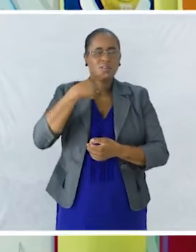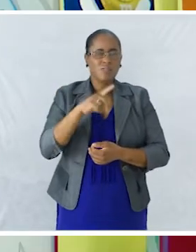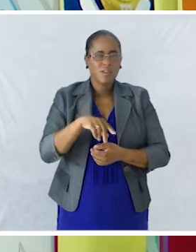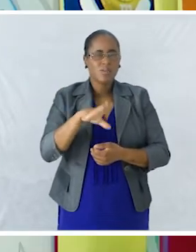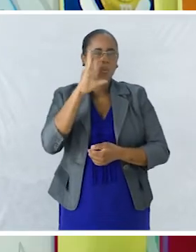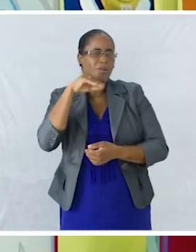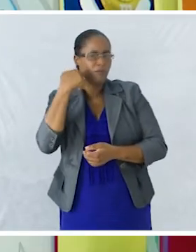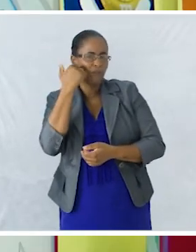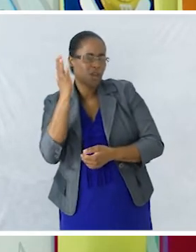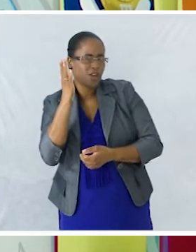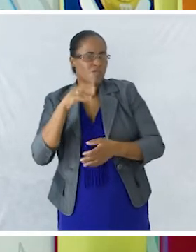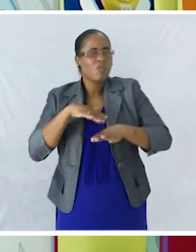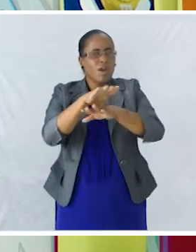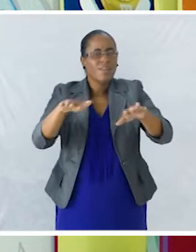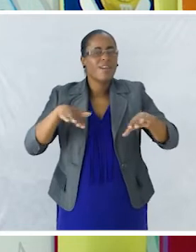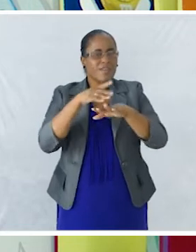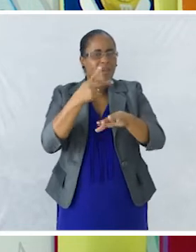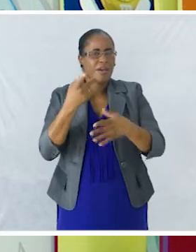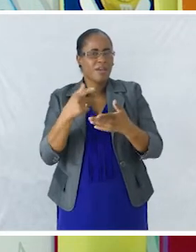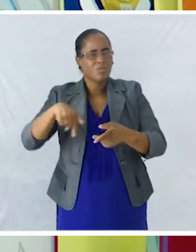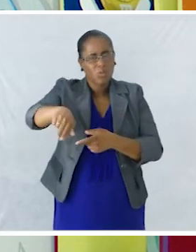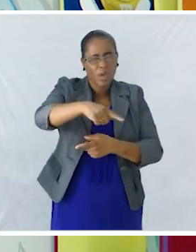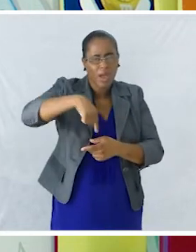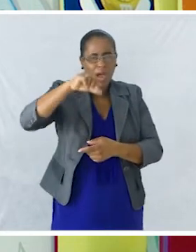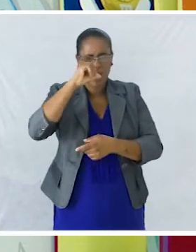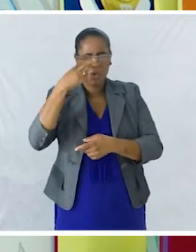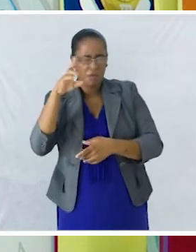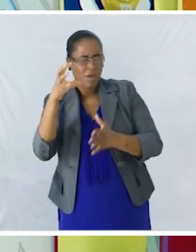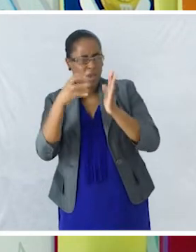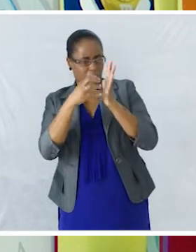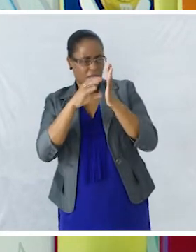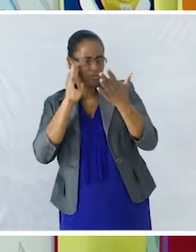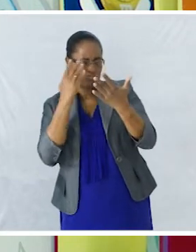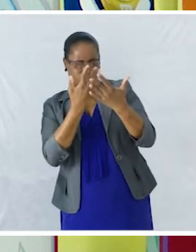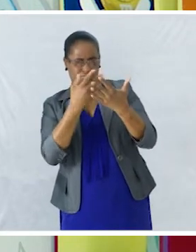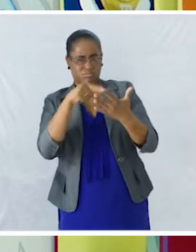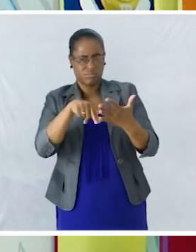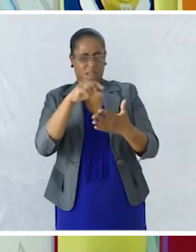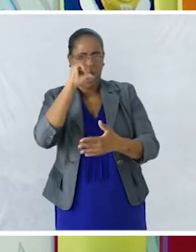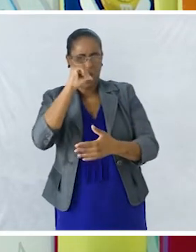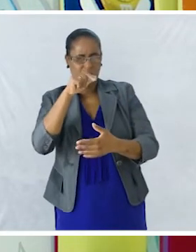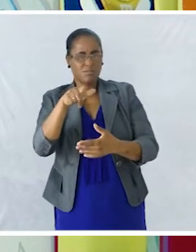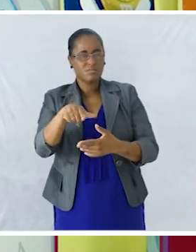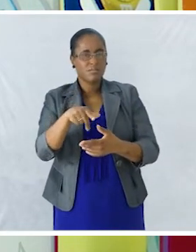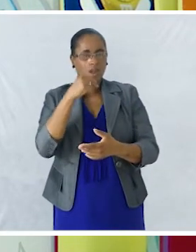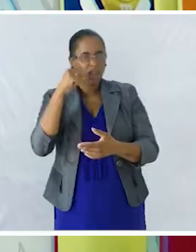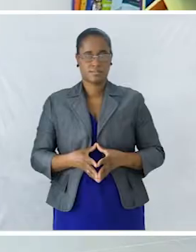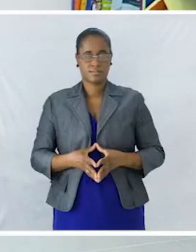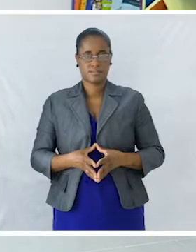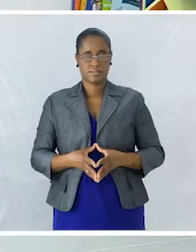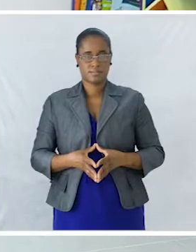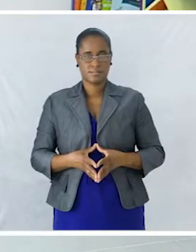nadar Para o lago E viu A sua imagem Refletida na água Ele era agora Um lindo cisne